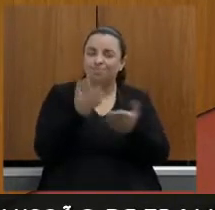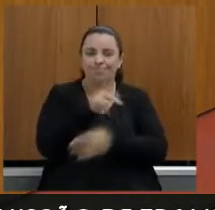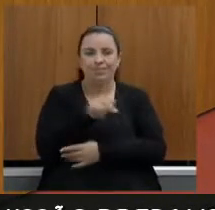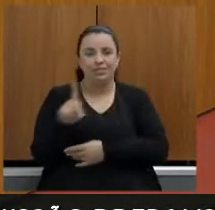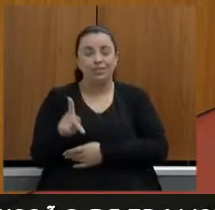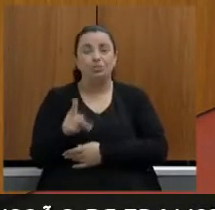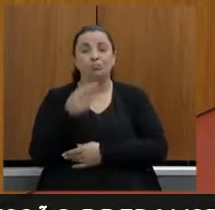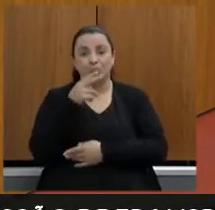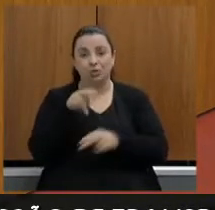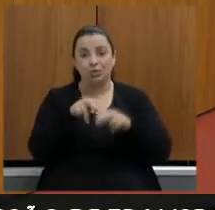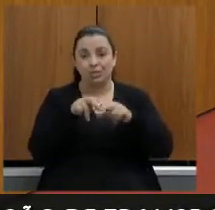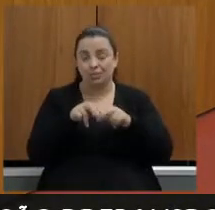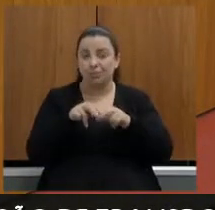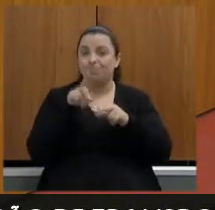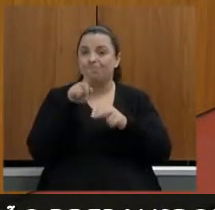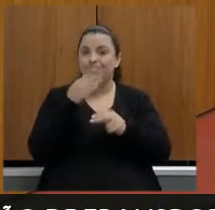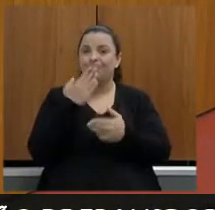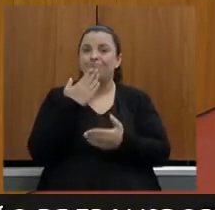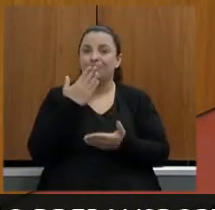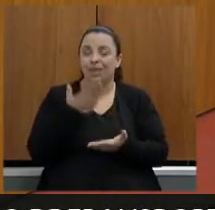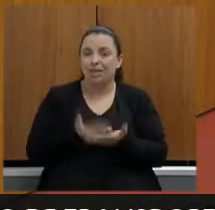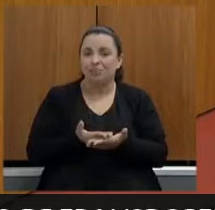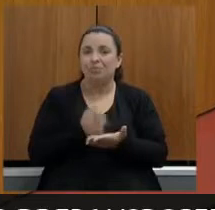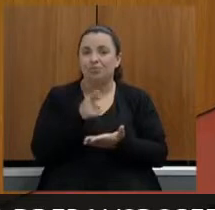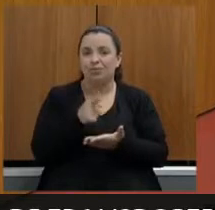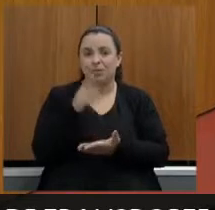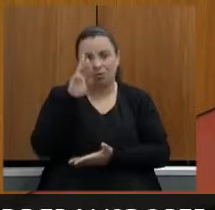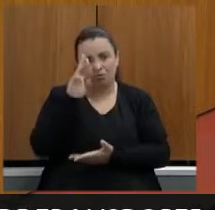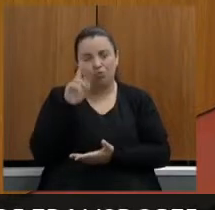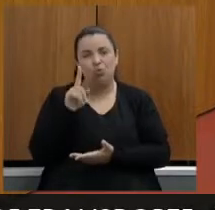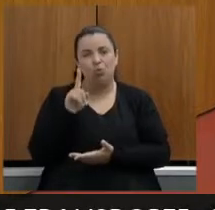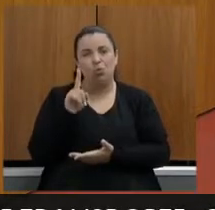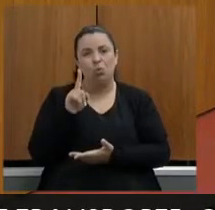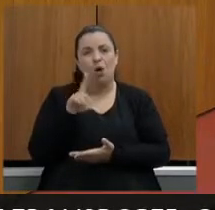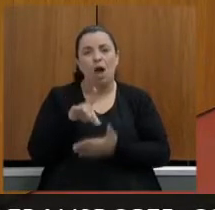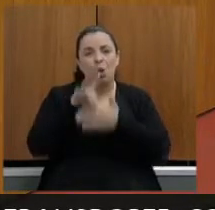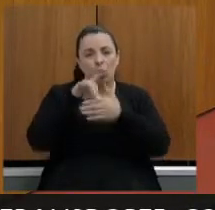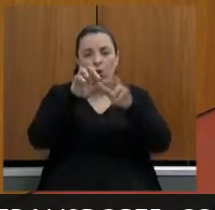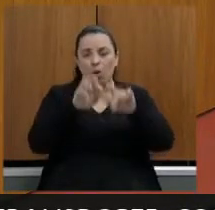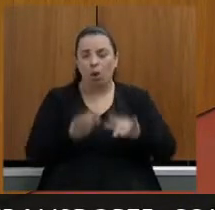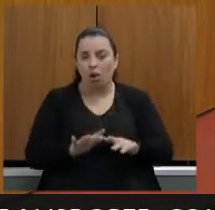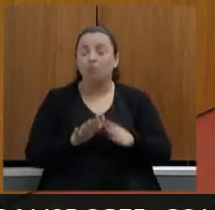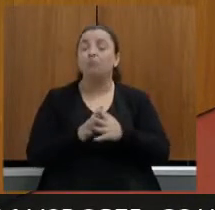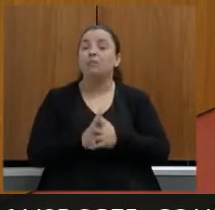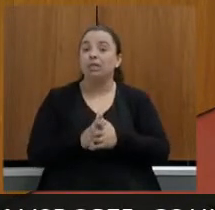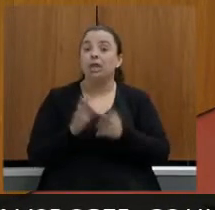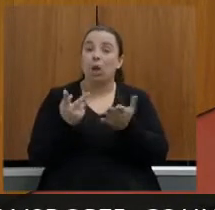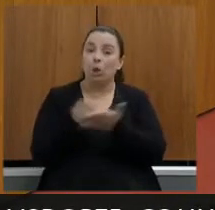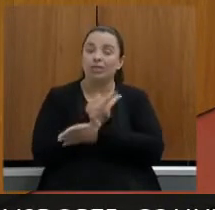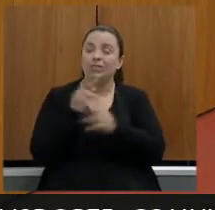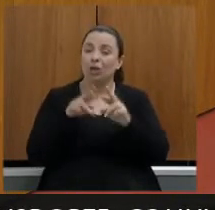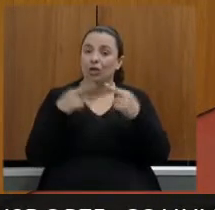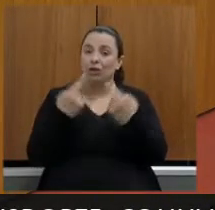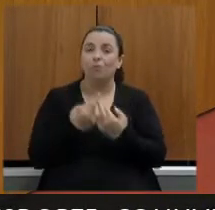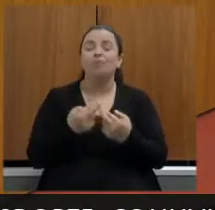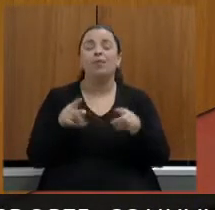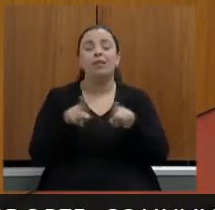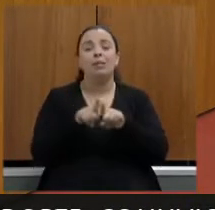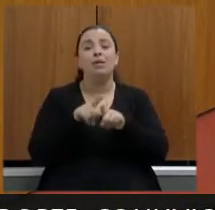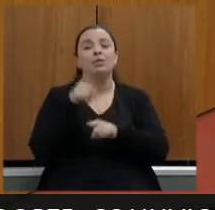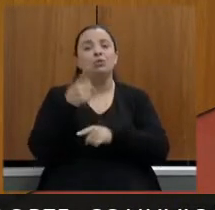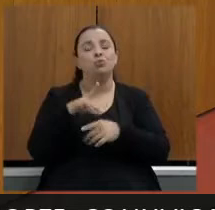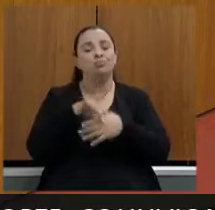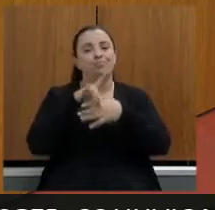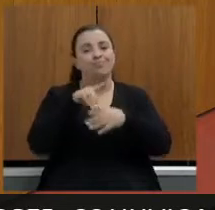requerimento tendo o senhor como autor que gerou essa reunião também pela forma como conduziu os trabalhos e pelos